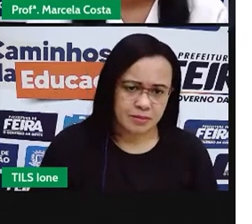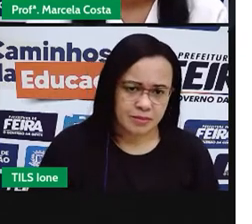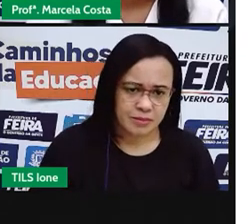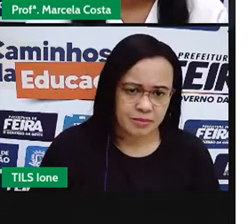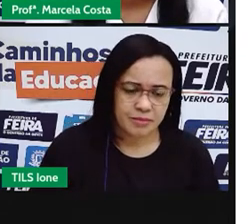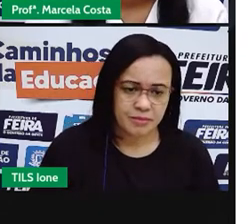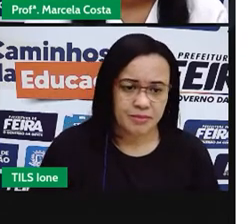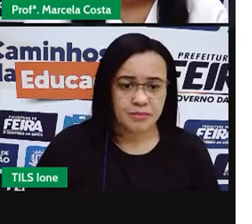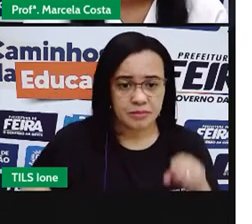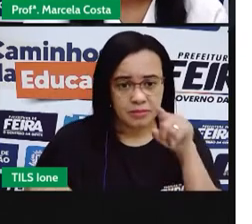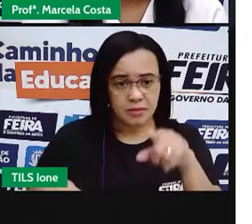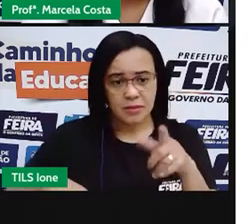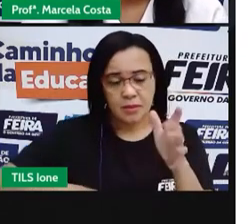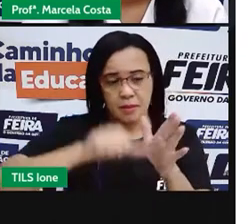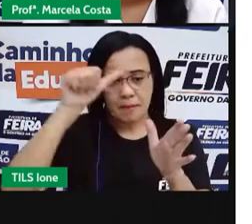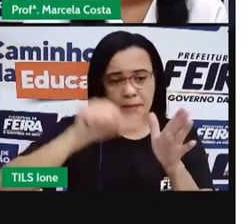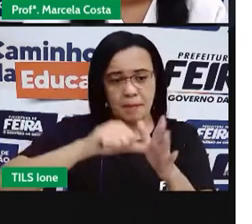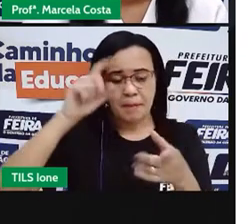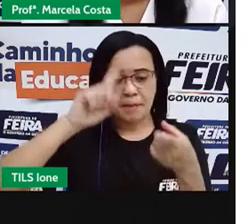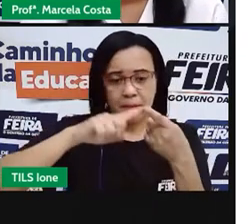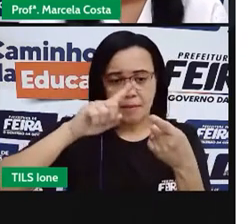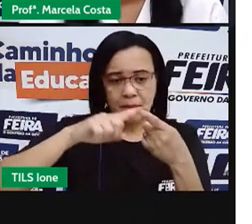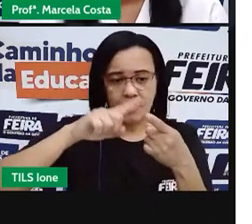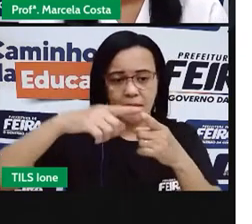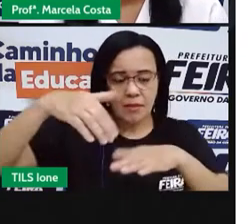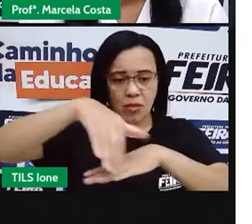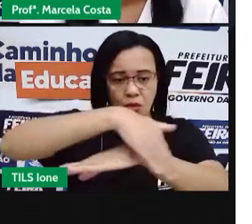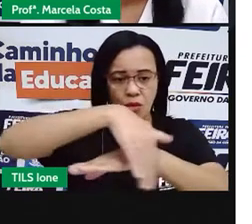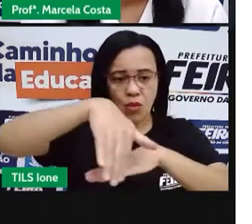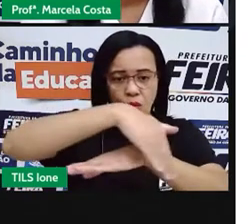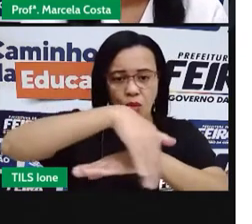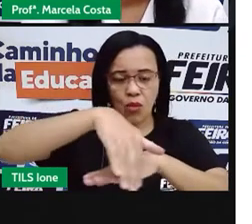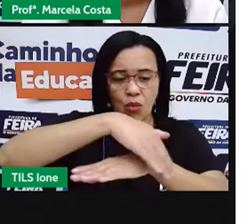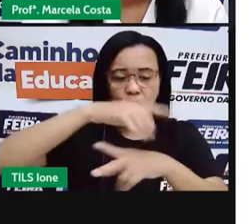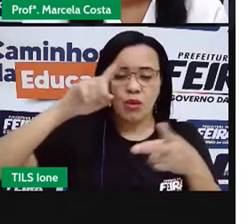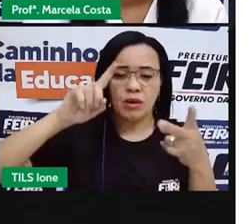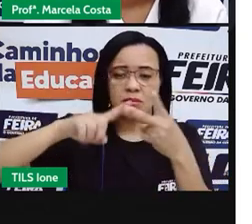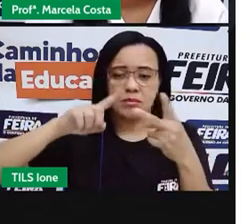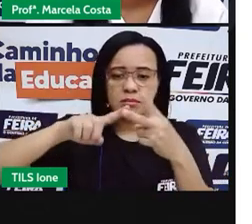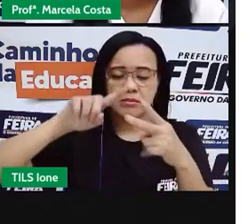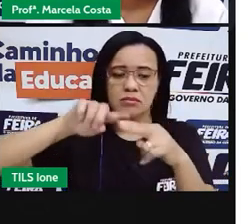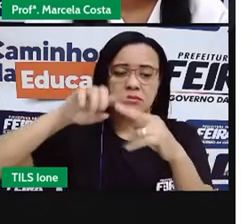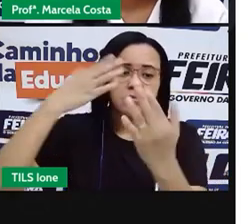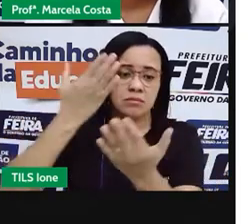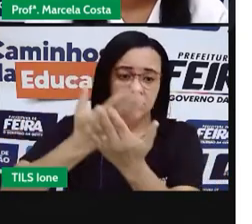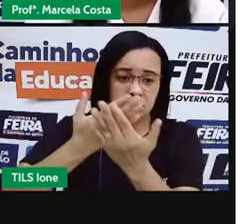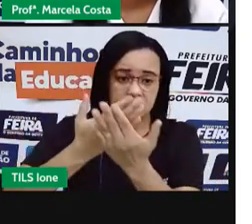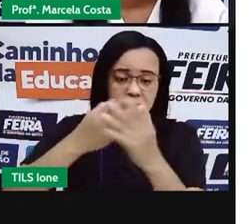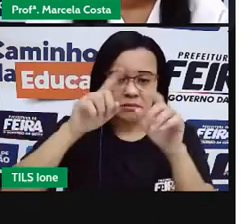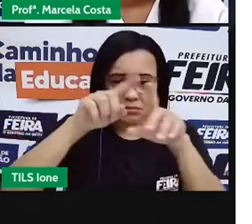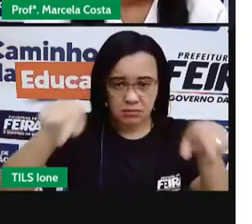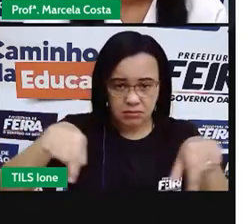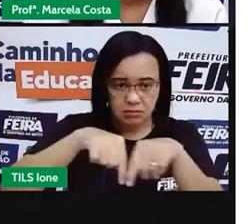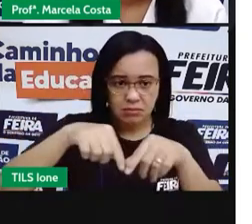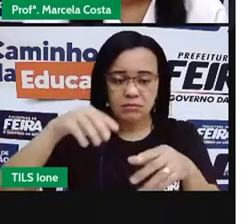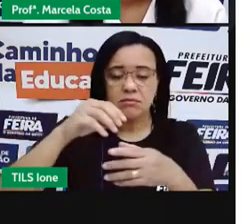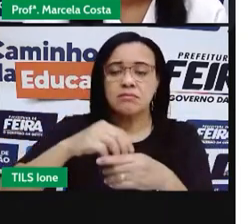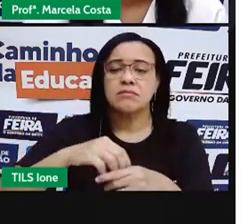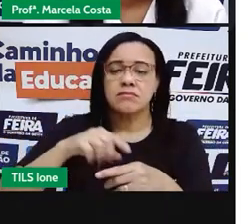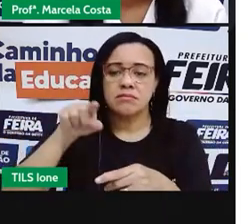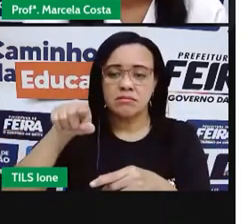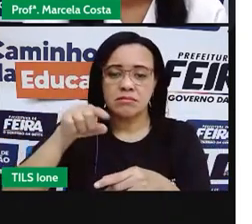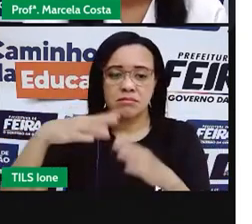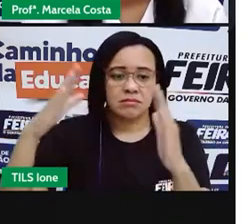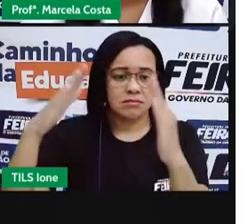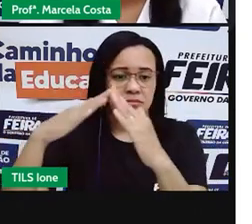rua, acima uma escola, uma sala de aula, e acima